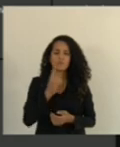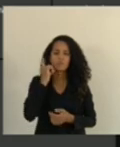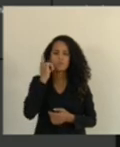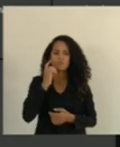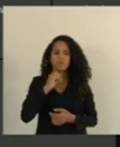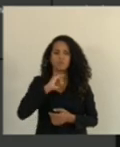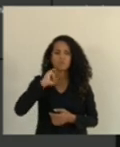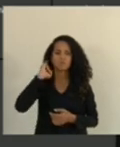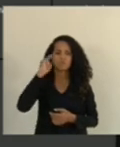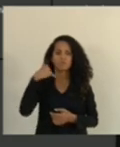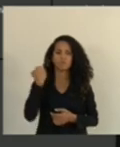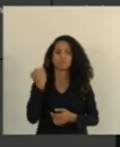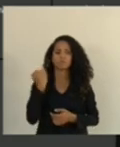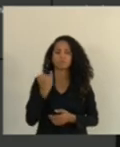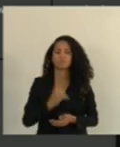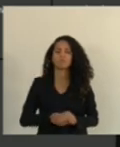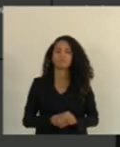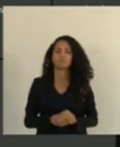Janete Sá.